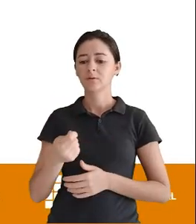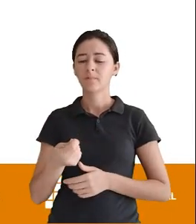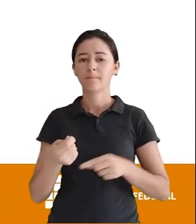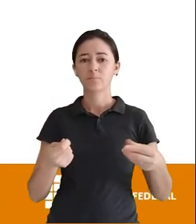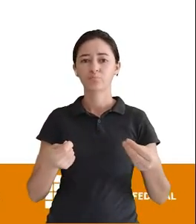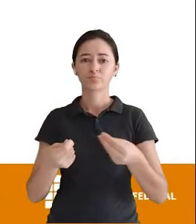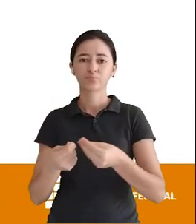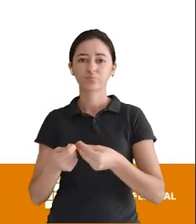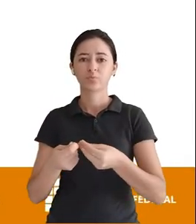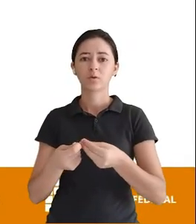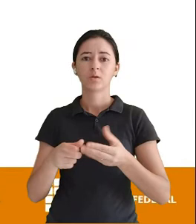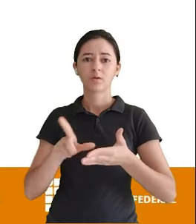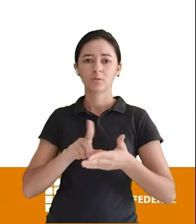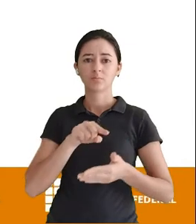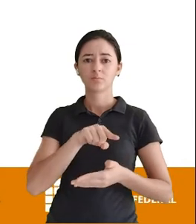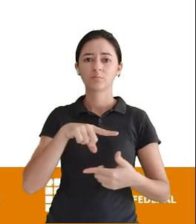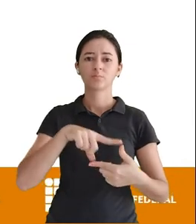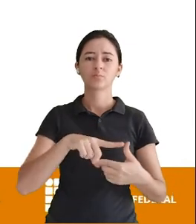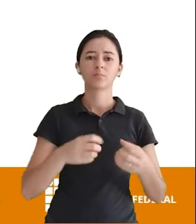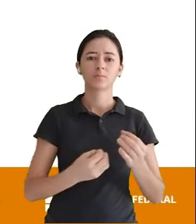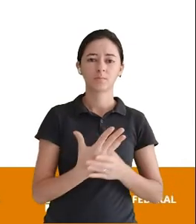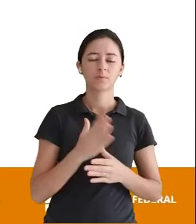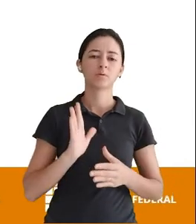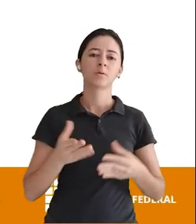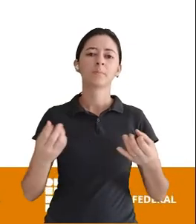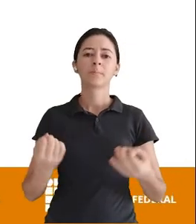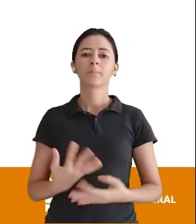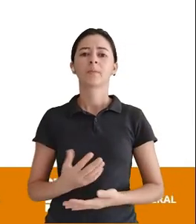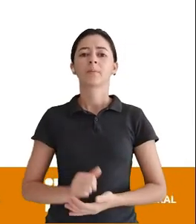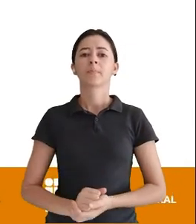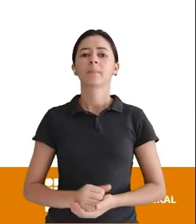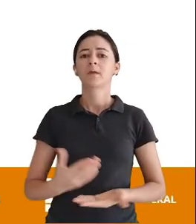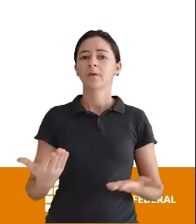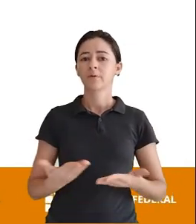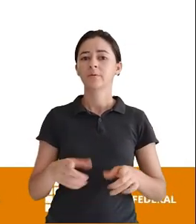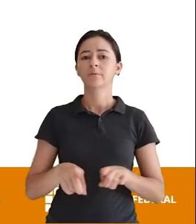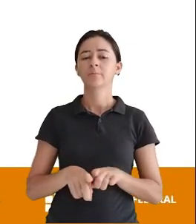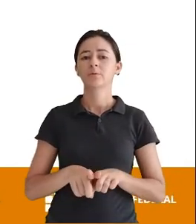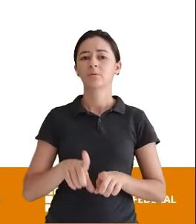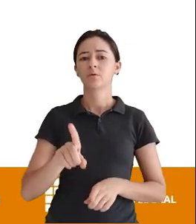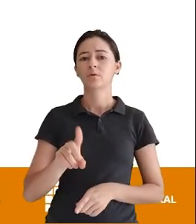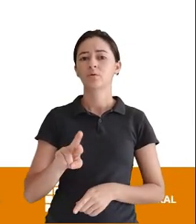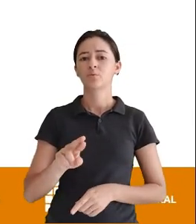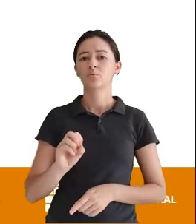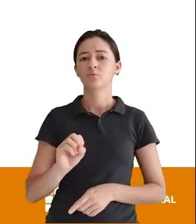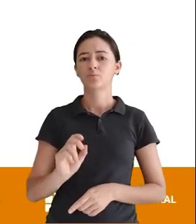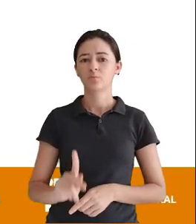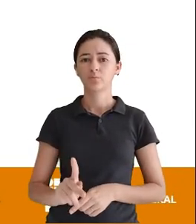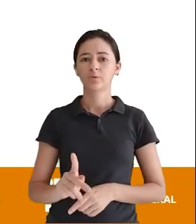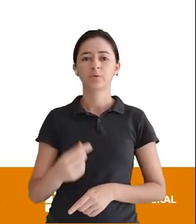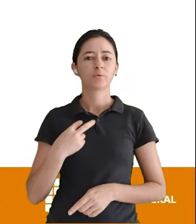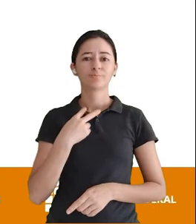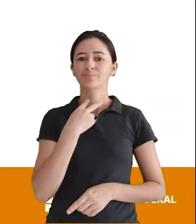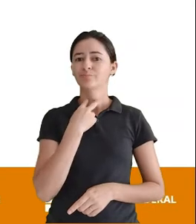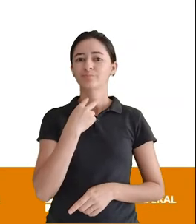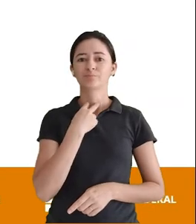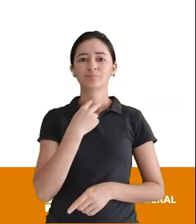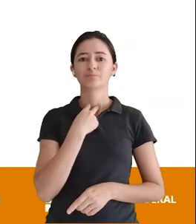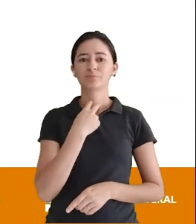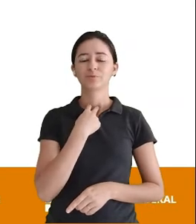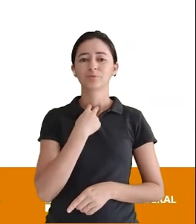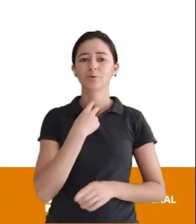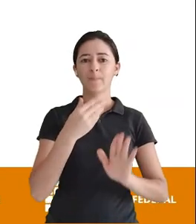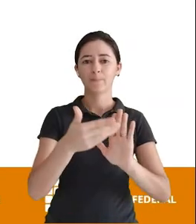No comando Drop Existe a mesma lógica Eu não posso Apagar uma tabela Que está Com uma chave